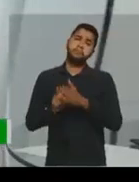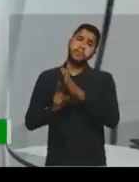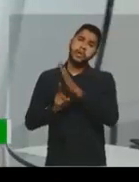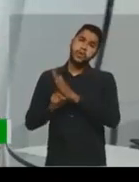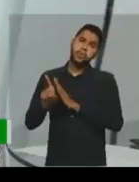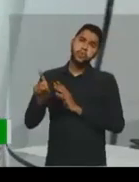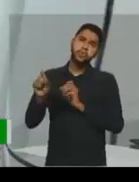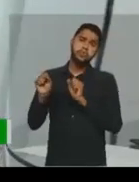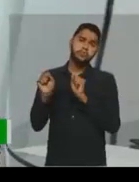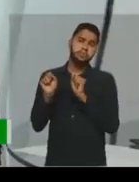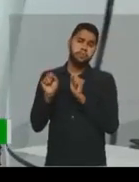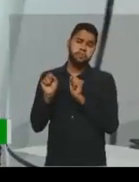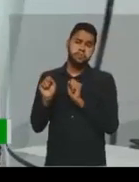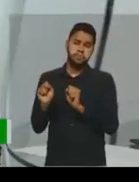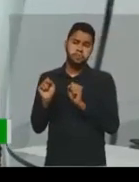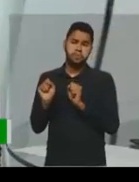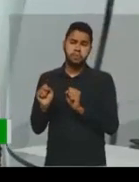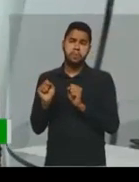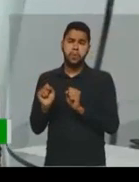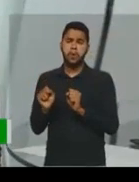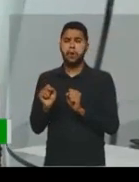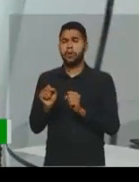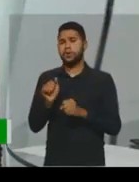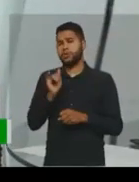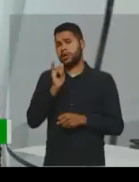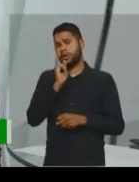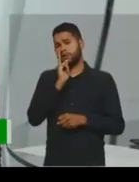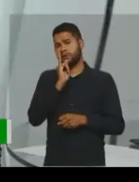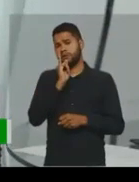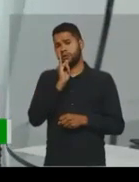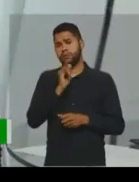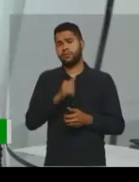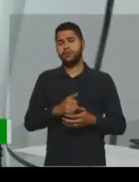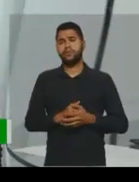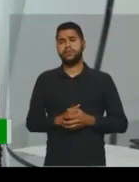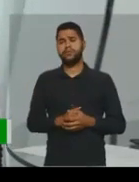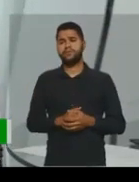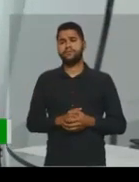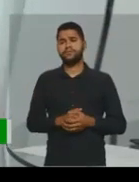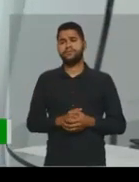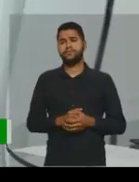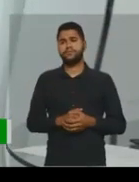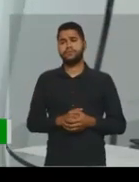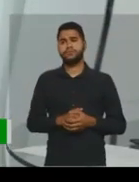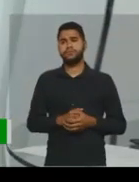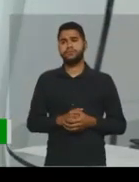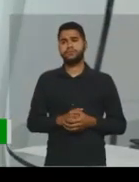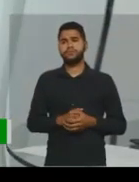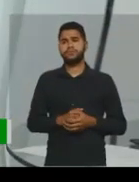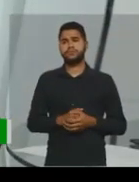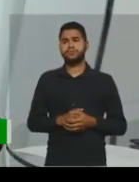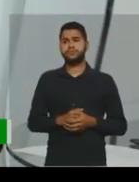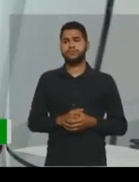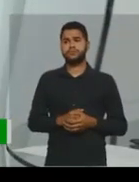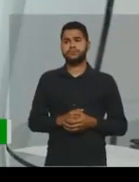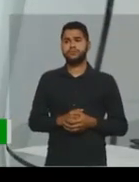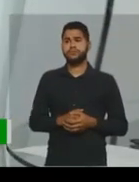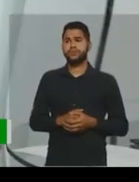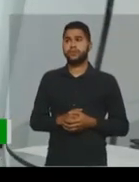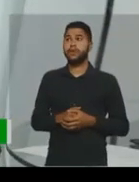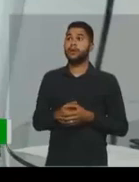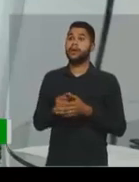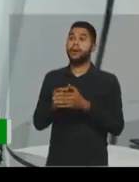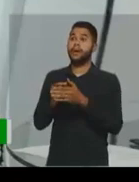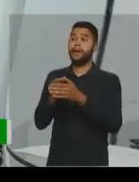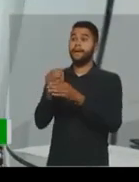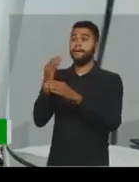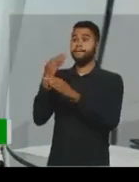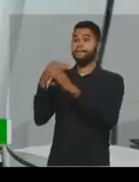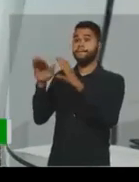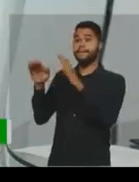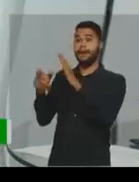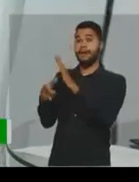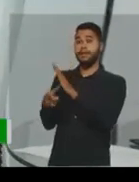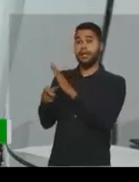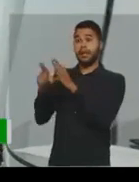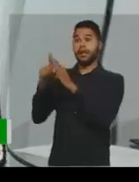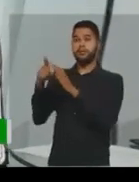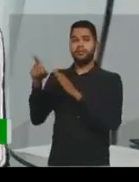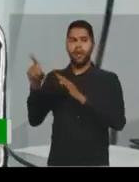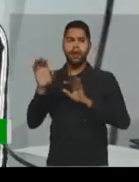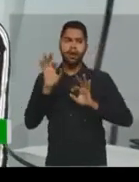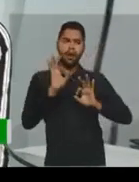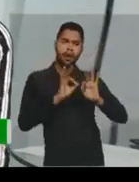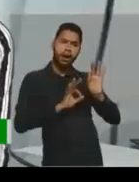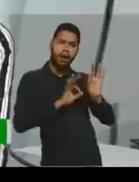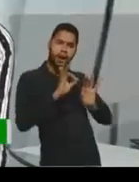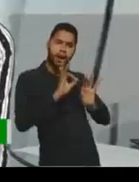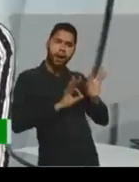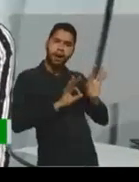ser, às vezes, manda-se a pergunta antes, a pessoa fica sabendo, pode ser...